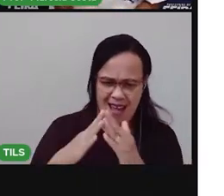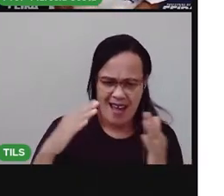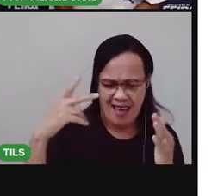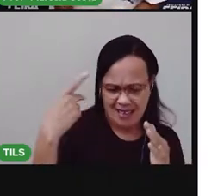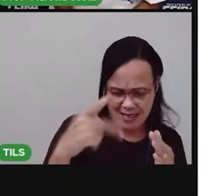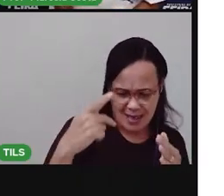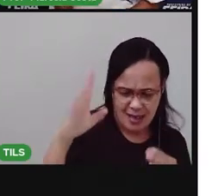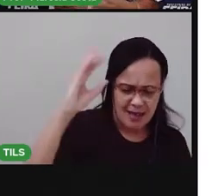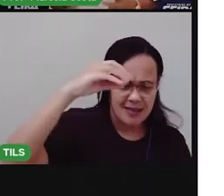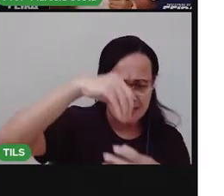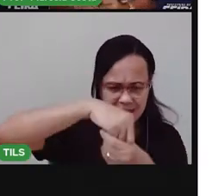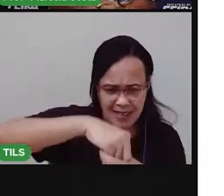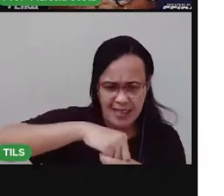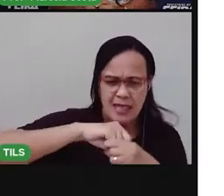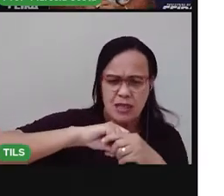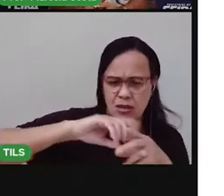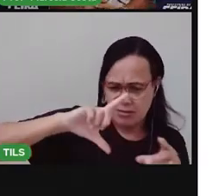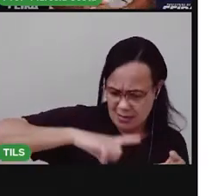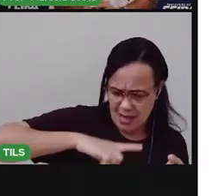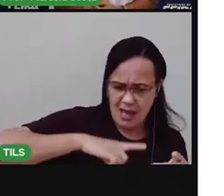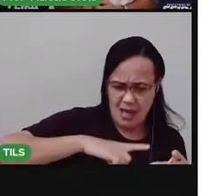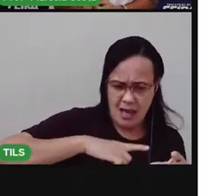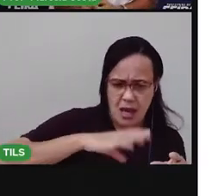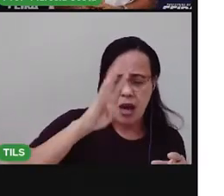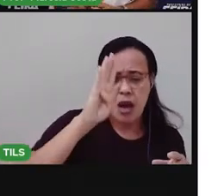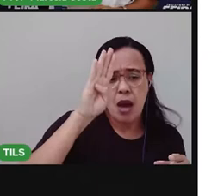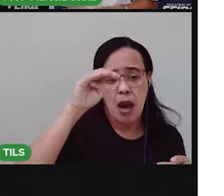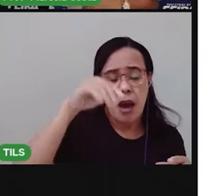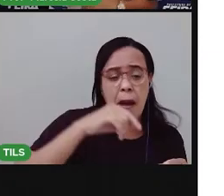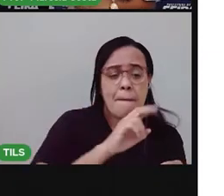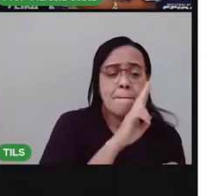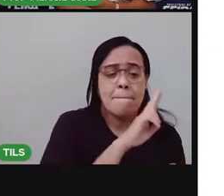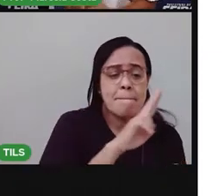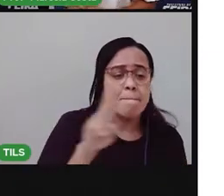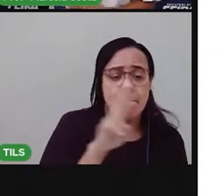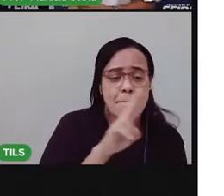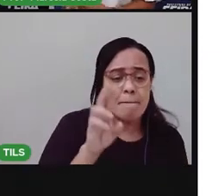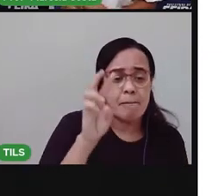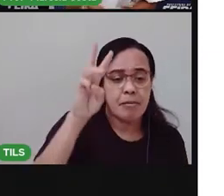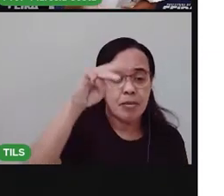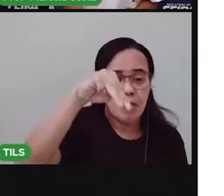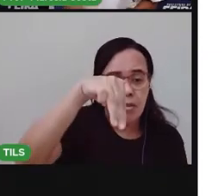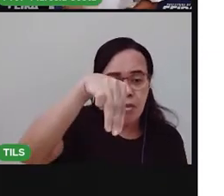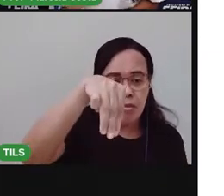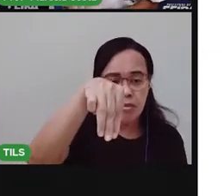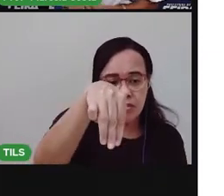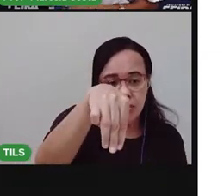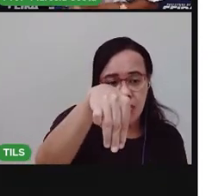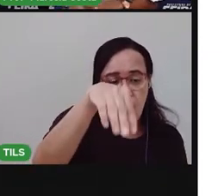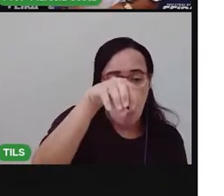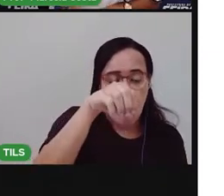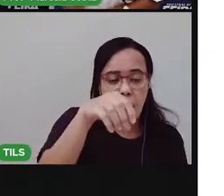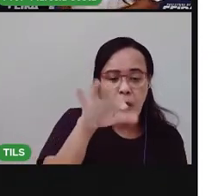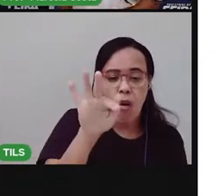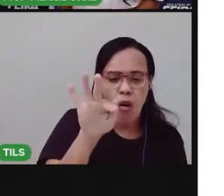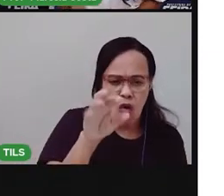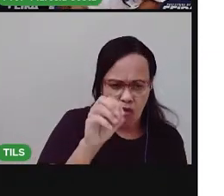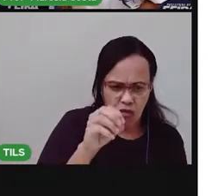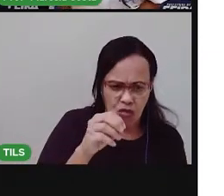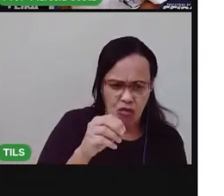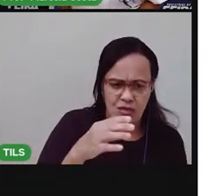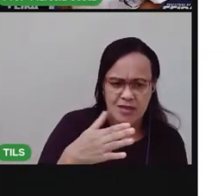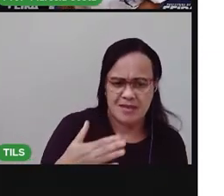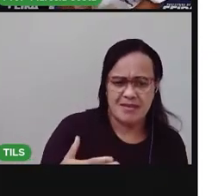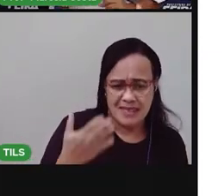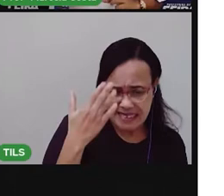vez você sabe o que é mofo eles aparecem principalmente quando não tem luz solar